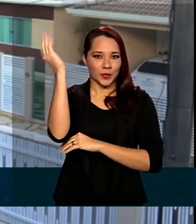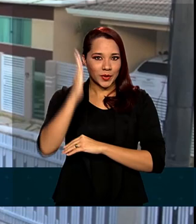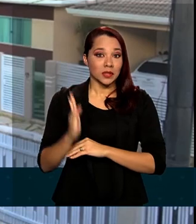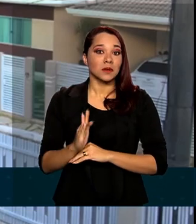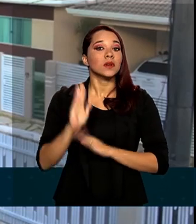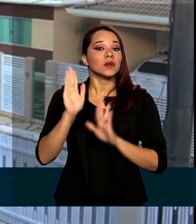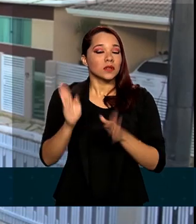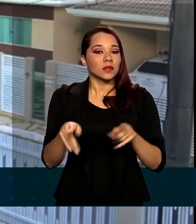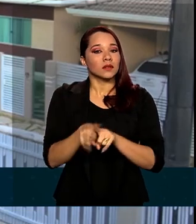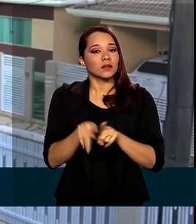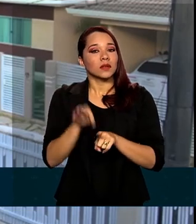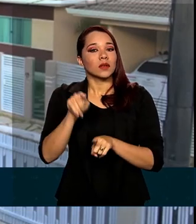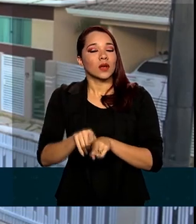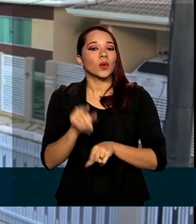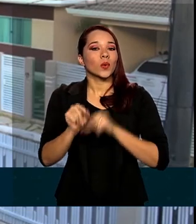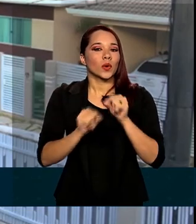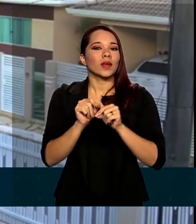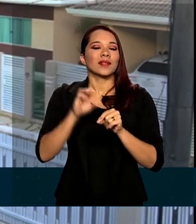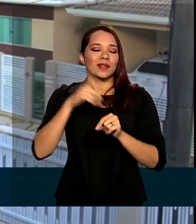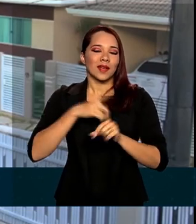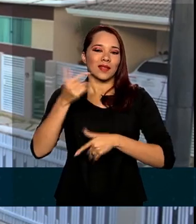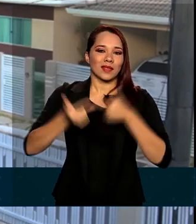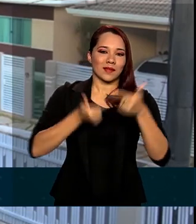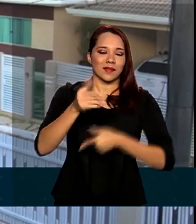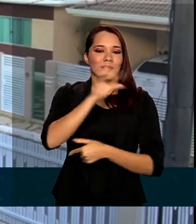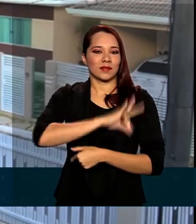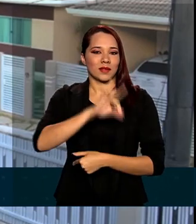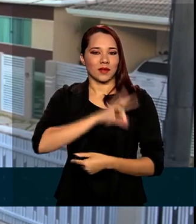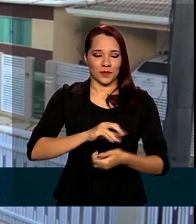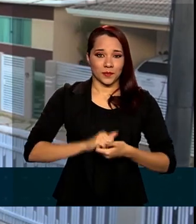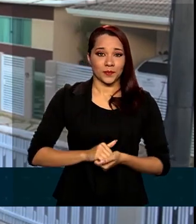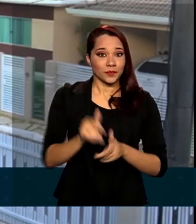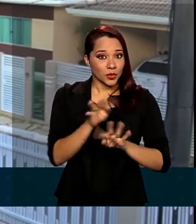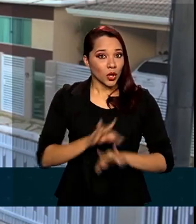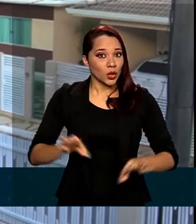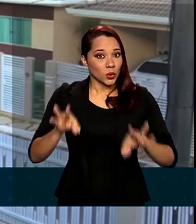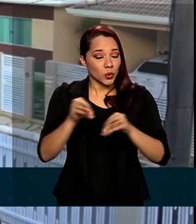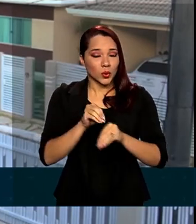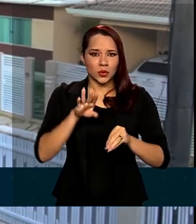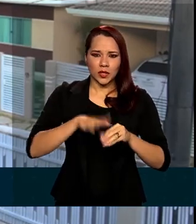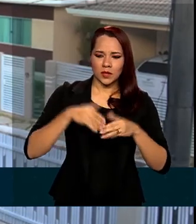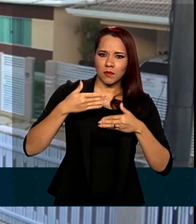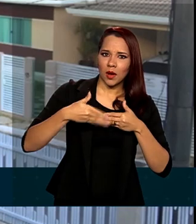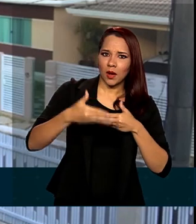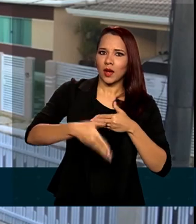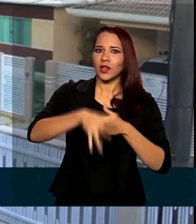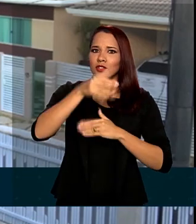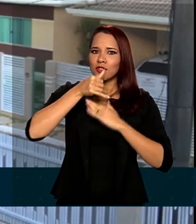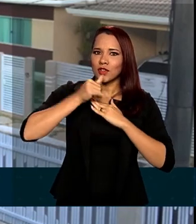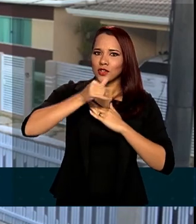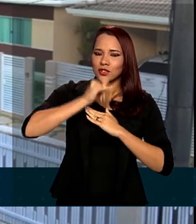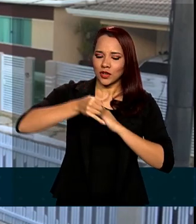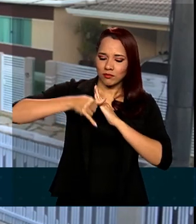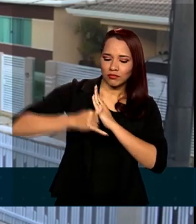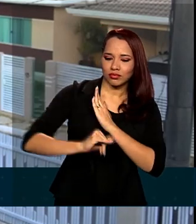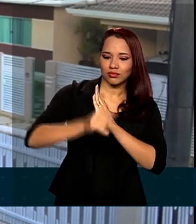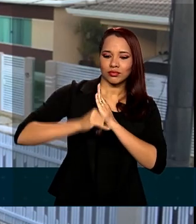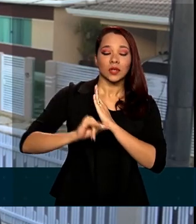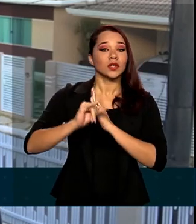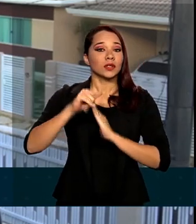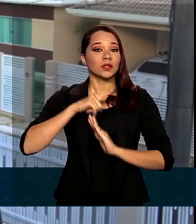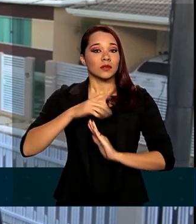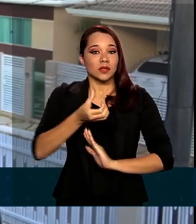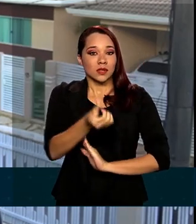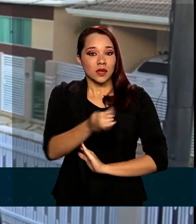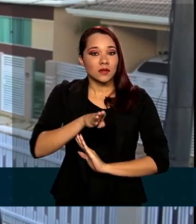já que também é um grande gerador de empregos e renda. Toda essa cadeia da energia fotovoltaica movimentou mais de